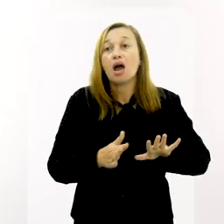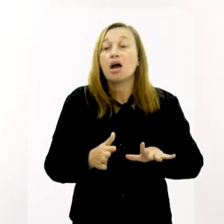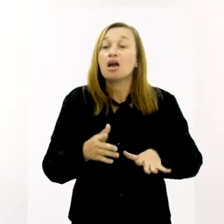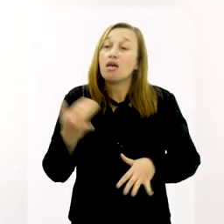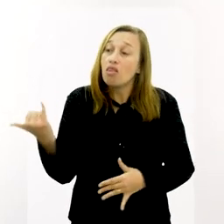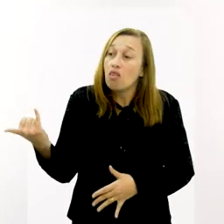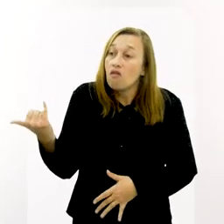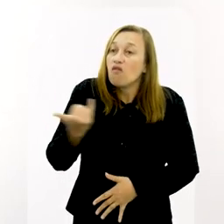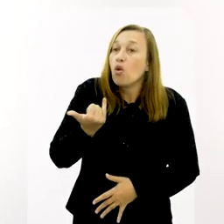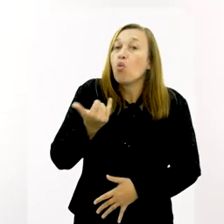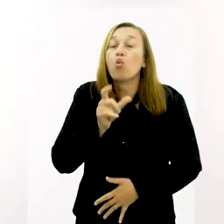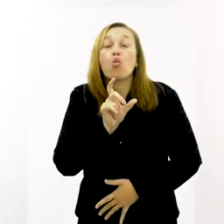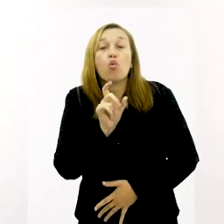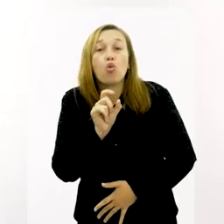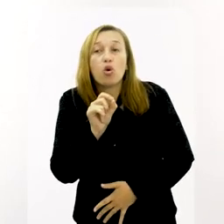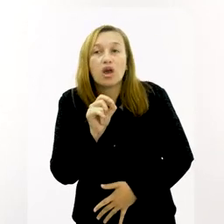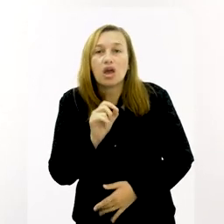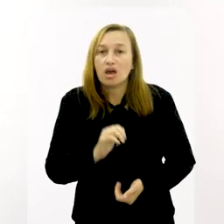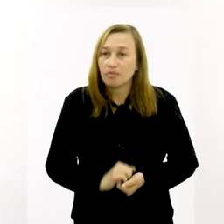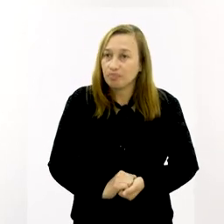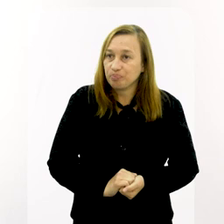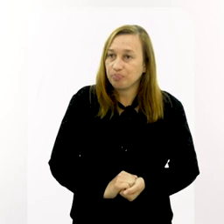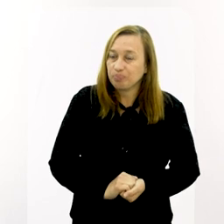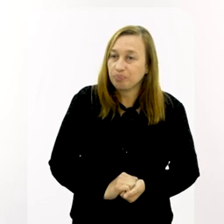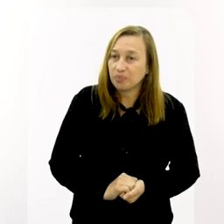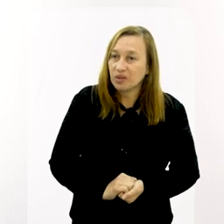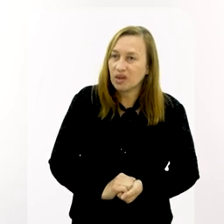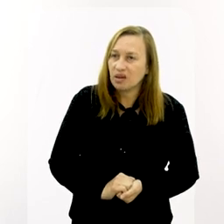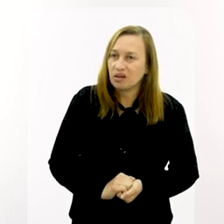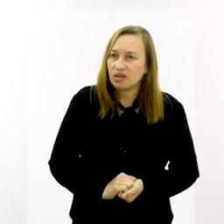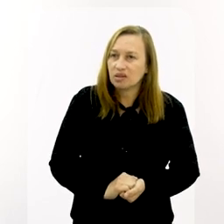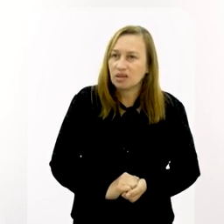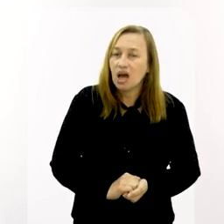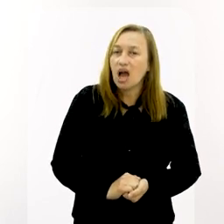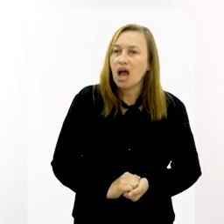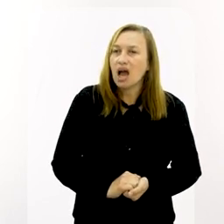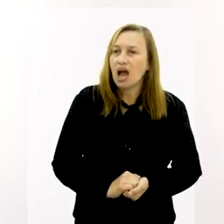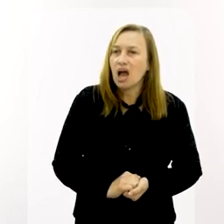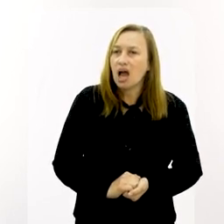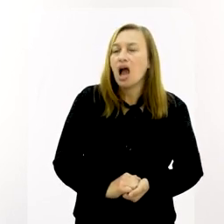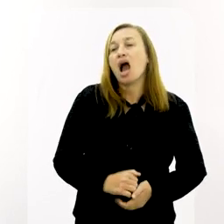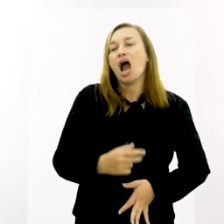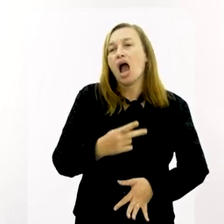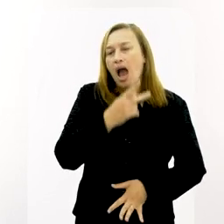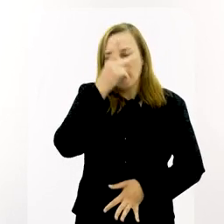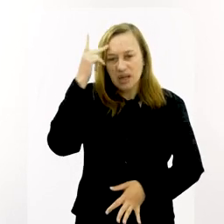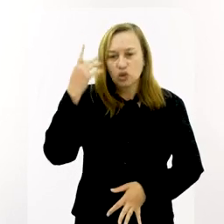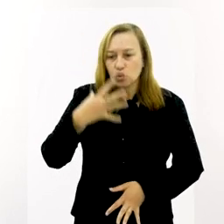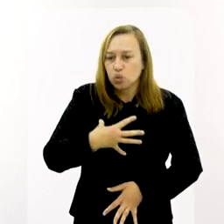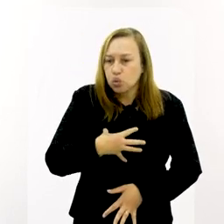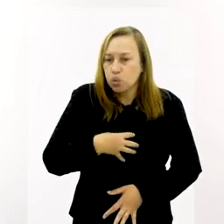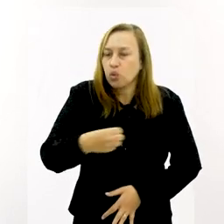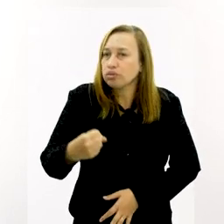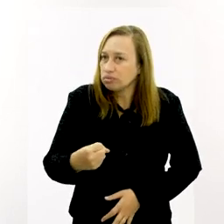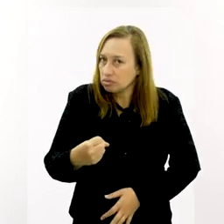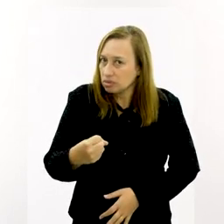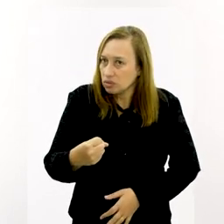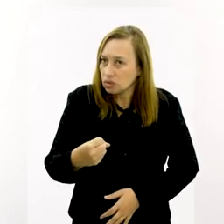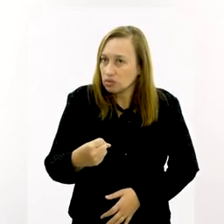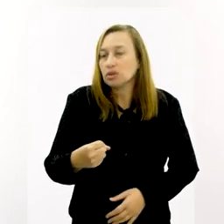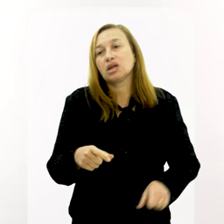E ele me disse que tanto a pessoa que comete